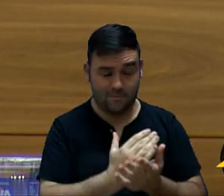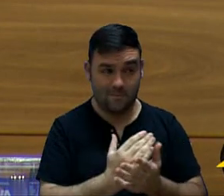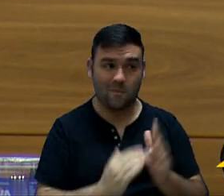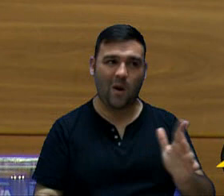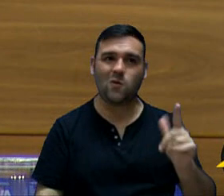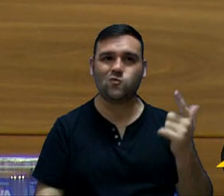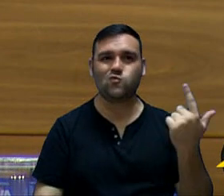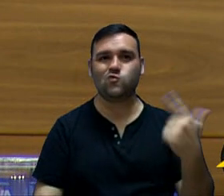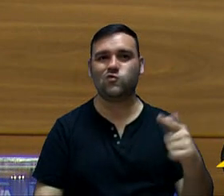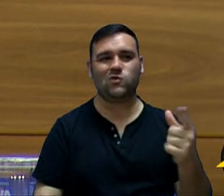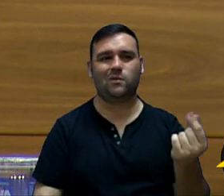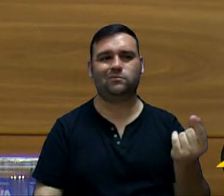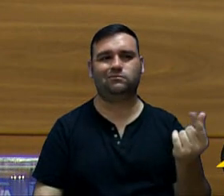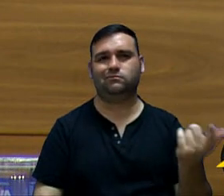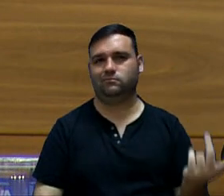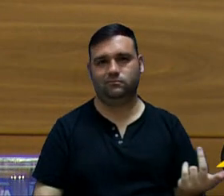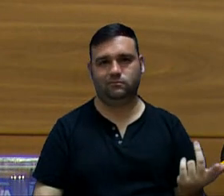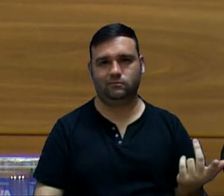não havia.